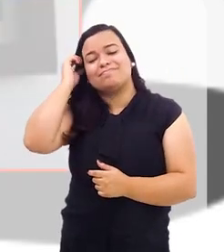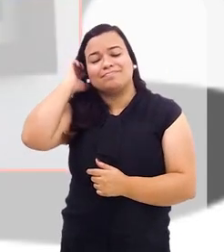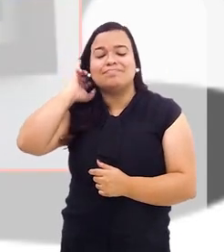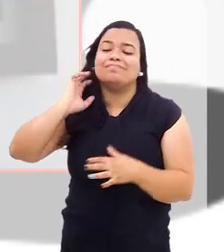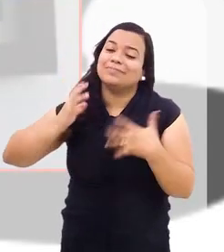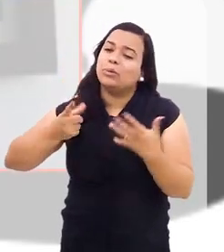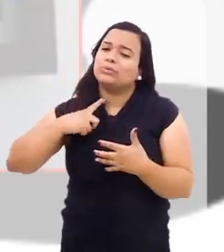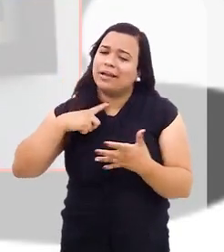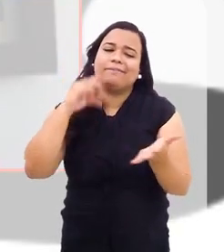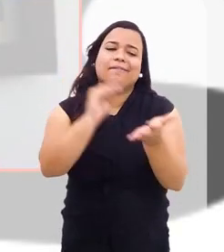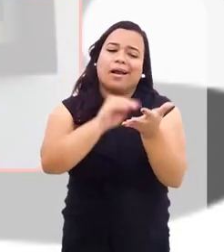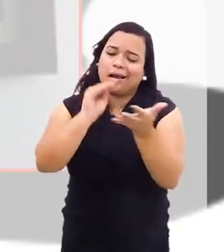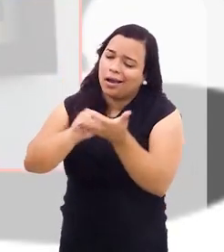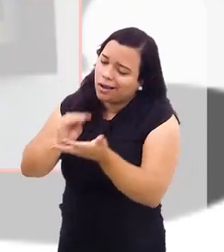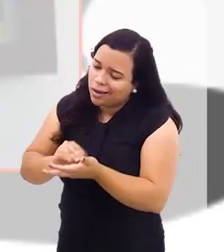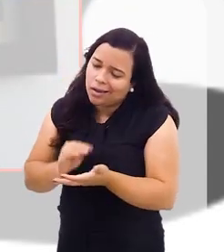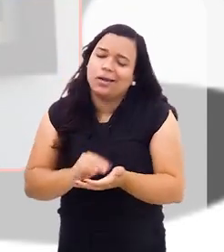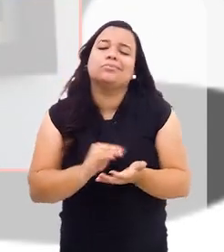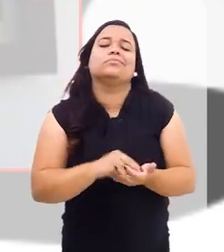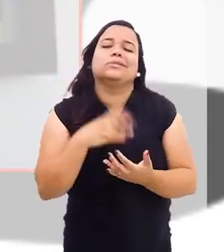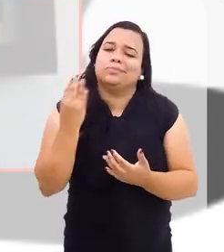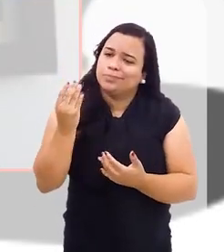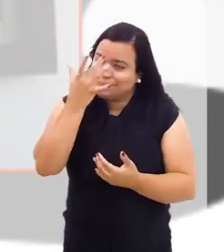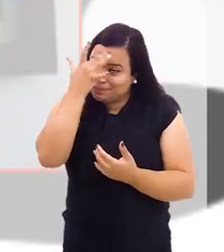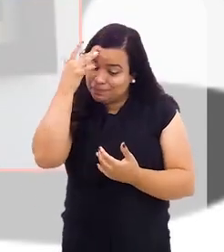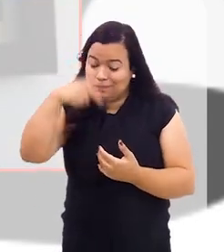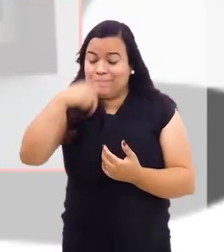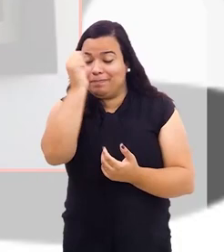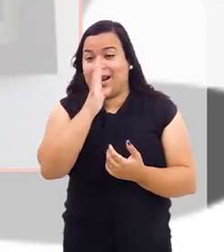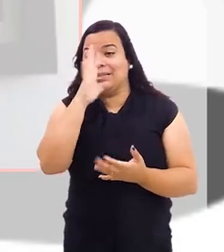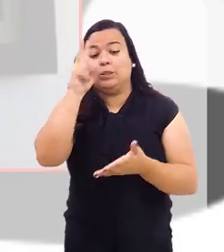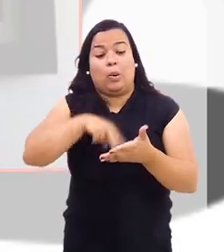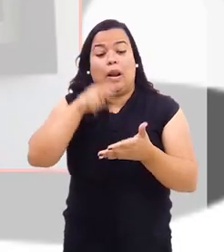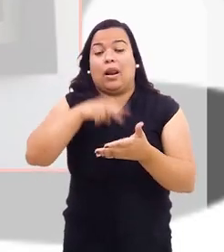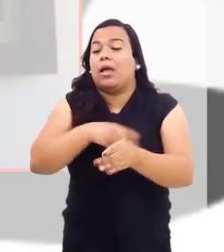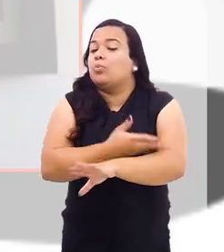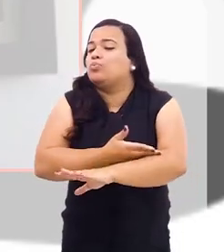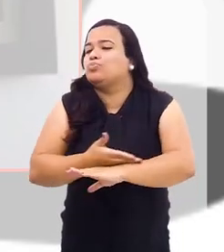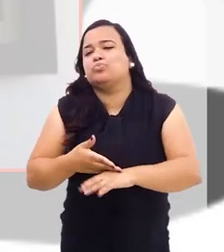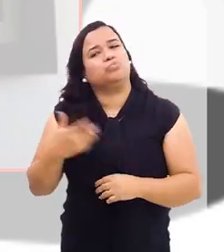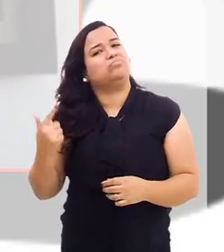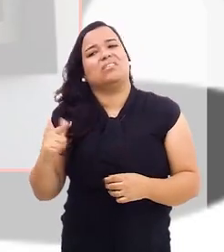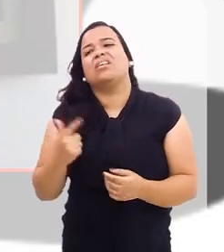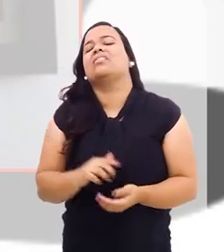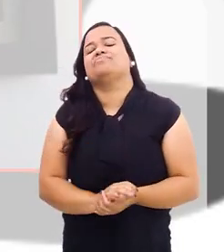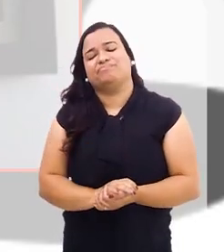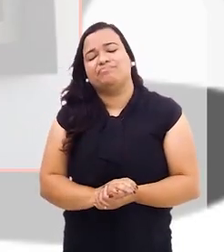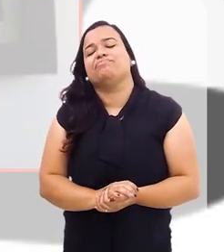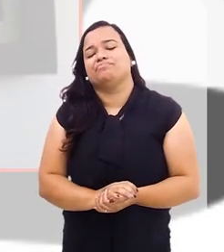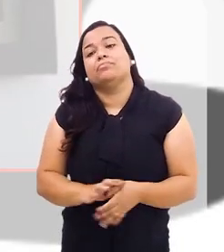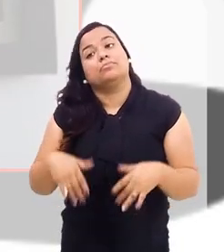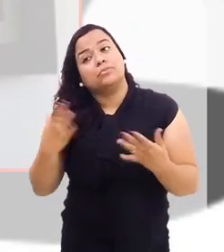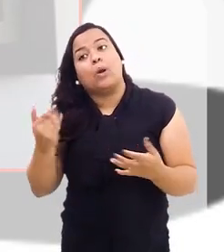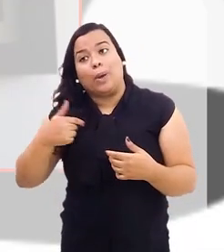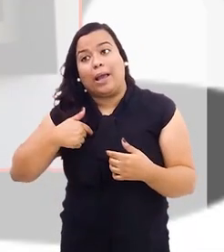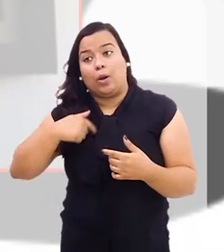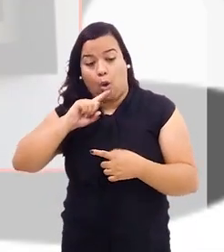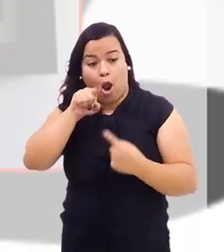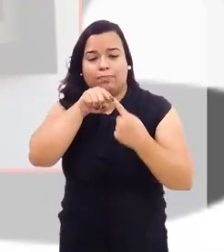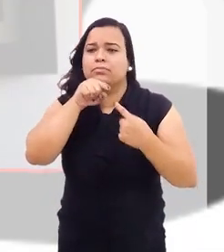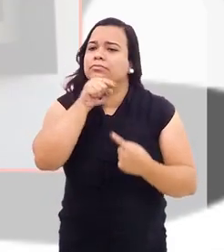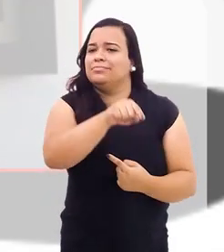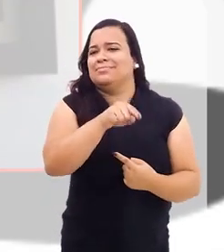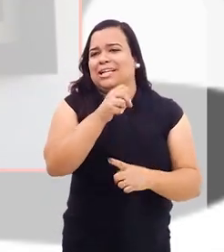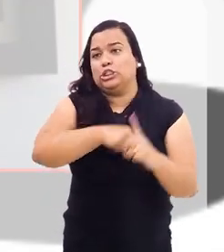um campo muito grande ainda a ser explorado para o aumento de leitores. E é esse o meu intuito. Eu acho que uma